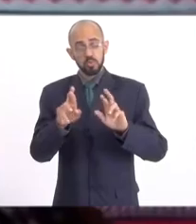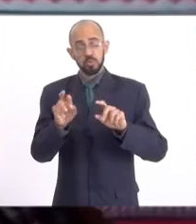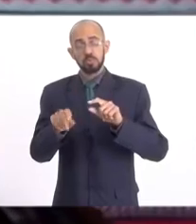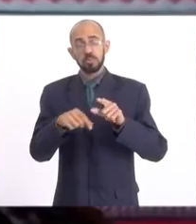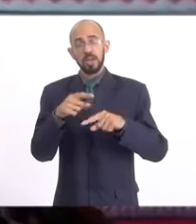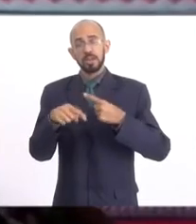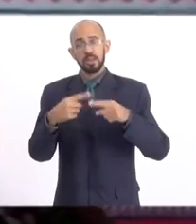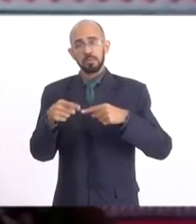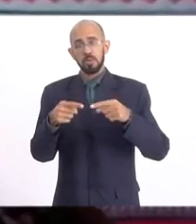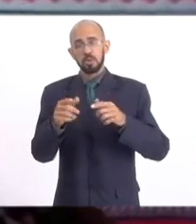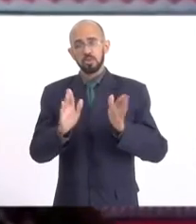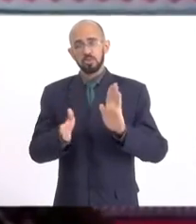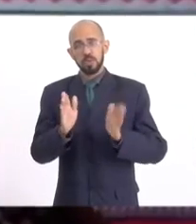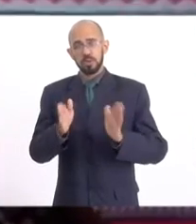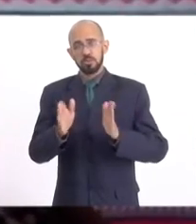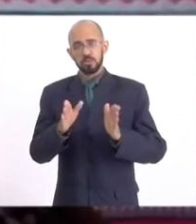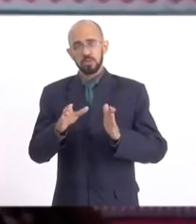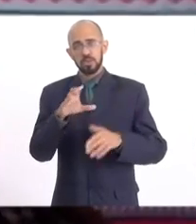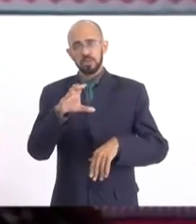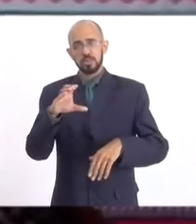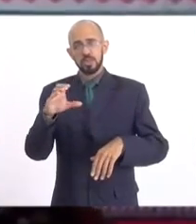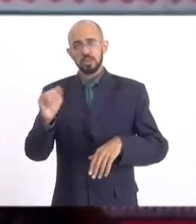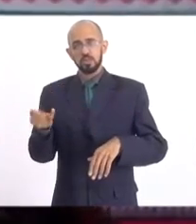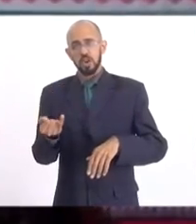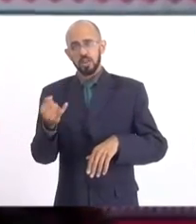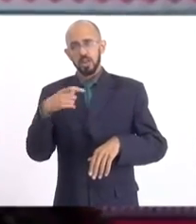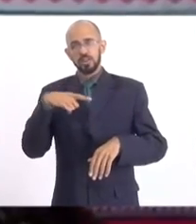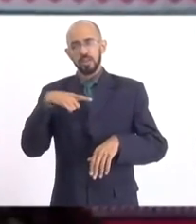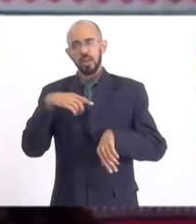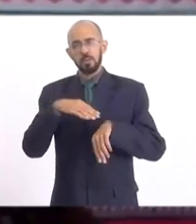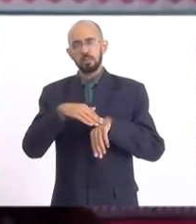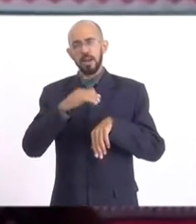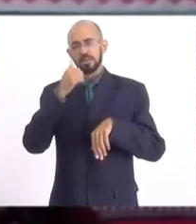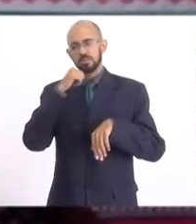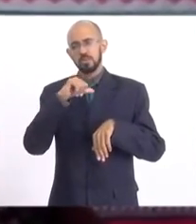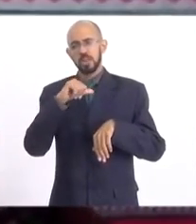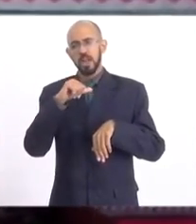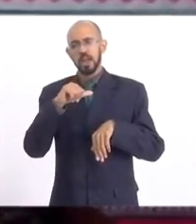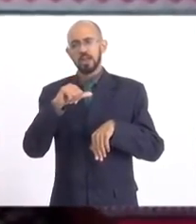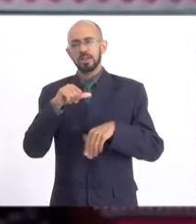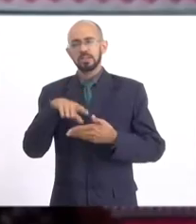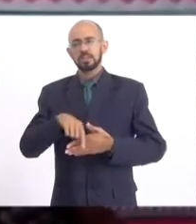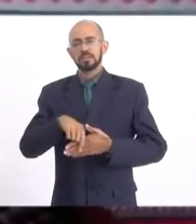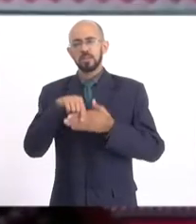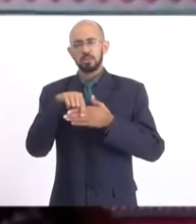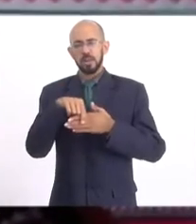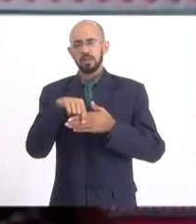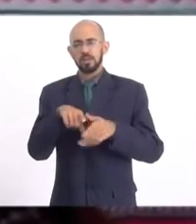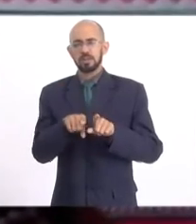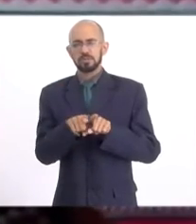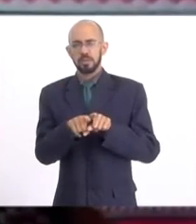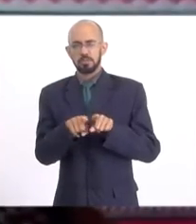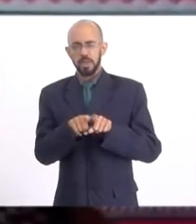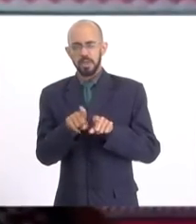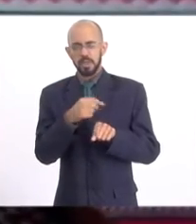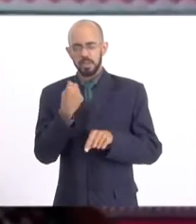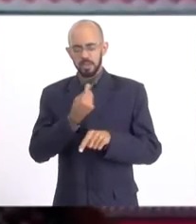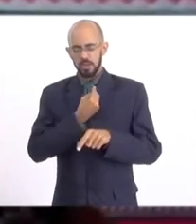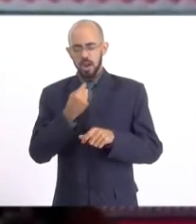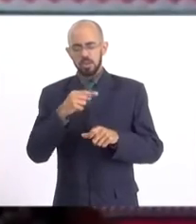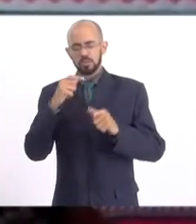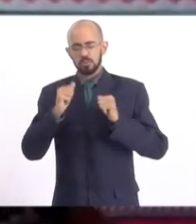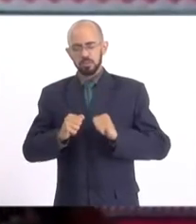próximos períodos a CCJ tenha mais mulheres nos cargos efetivos e que a gente possa